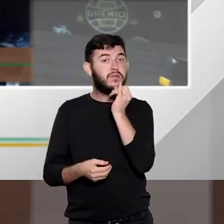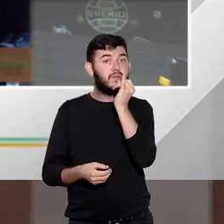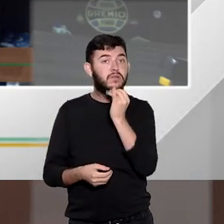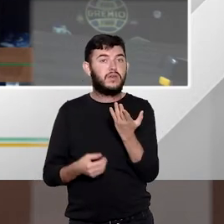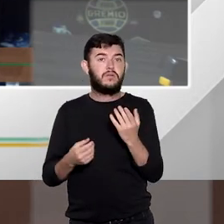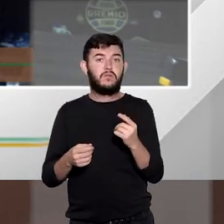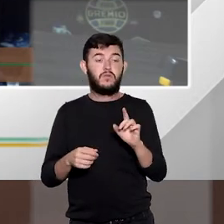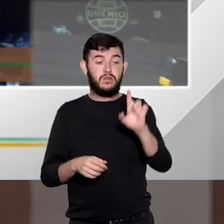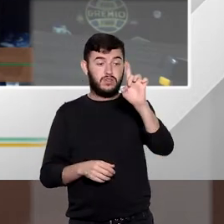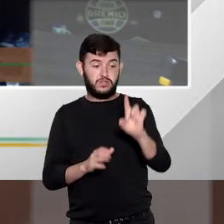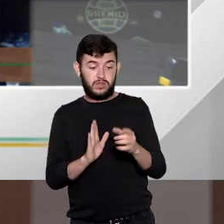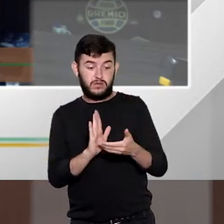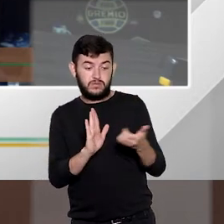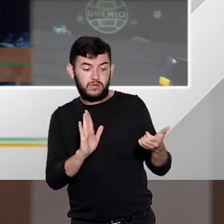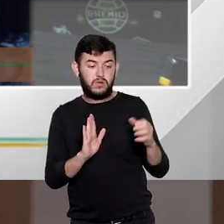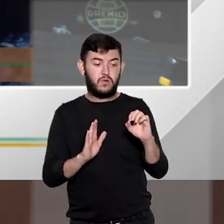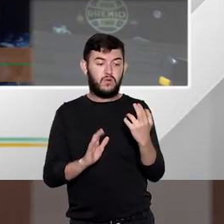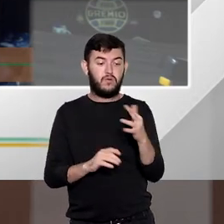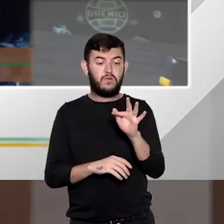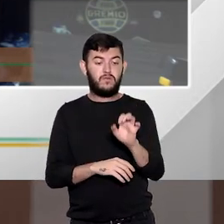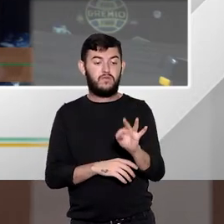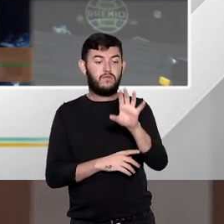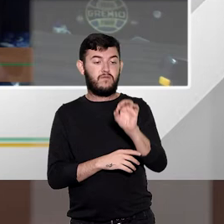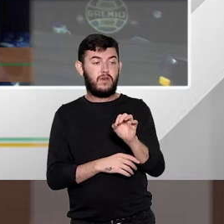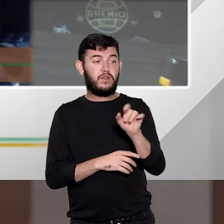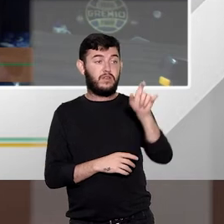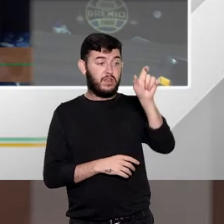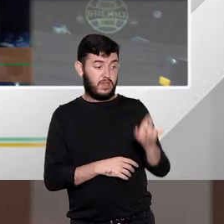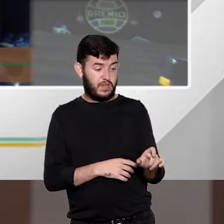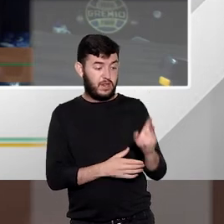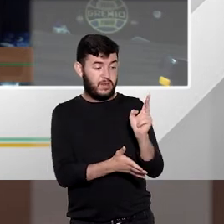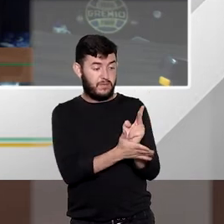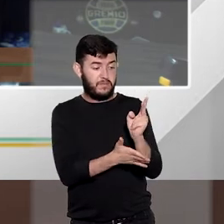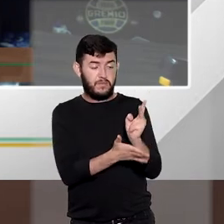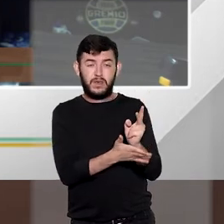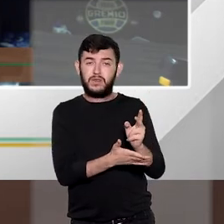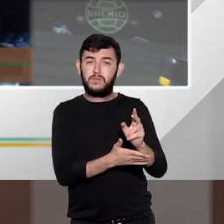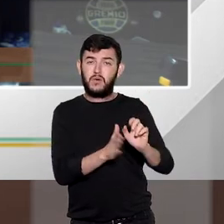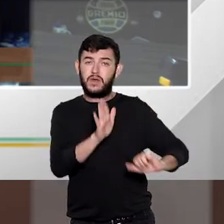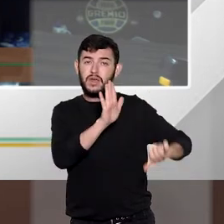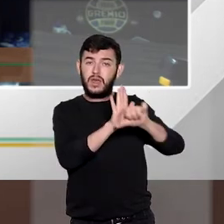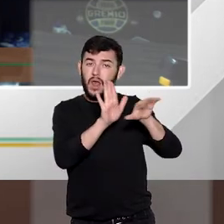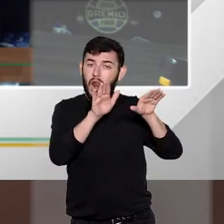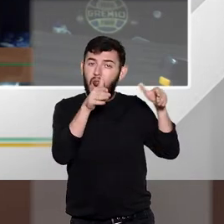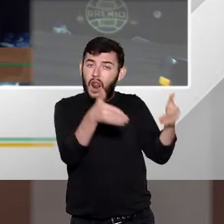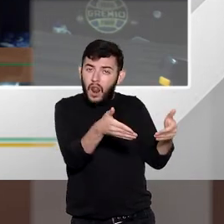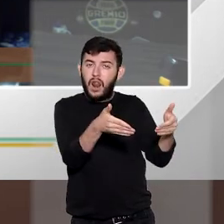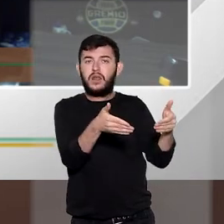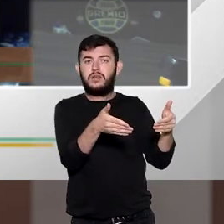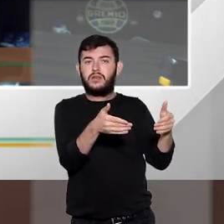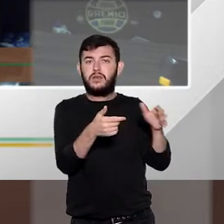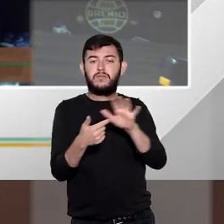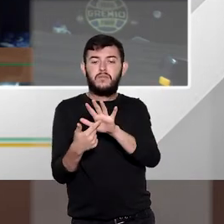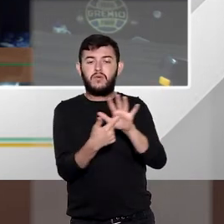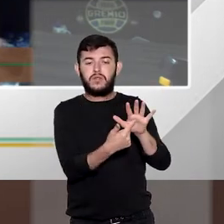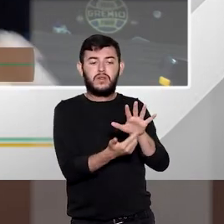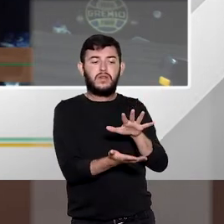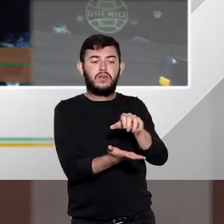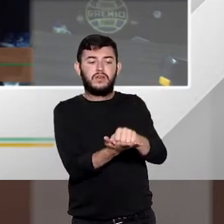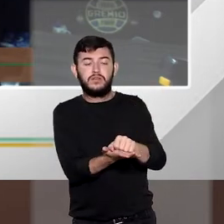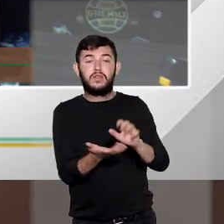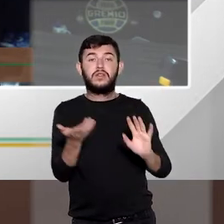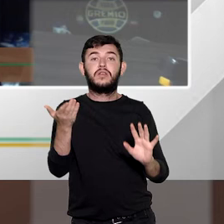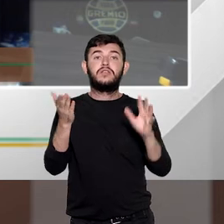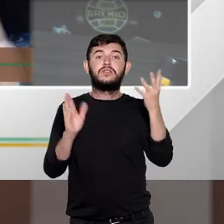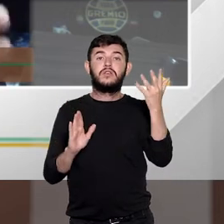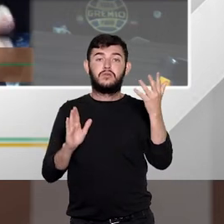as consequências do fato do sujeito ser reincidente pela prática do mesmo crime elas estão bem retratadas pelo menos em duas